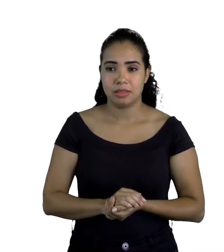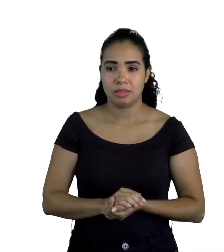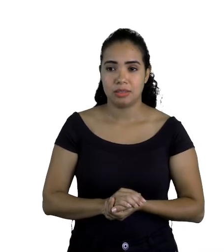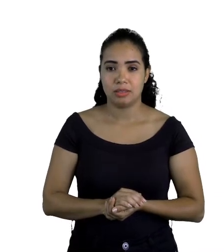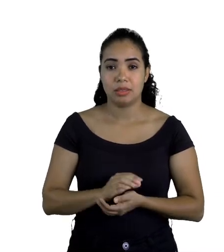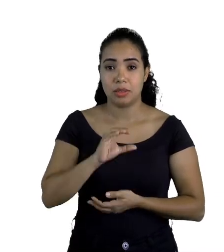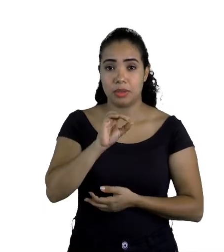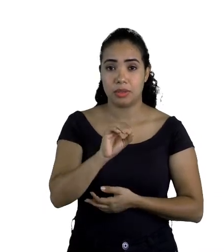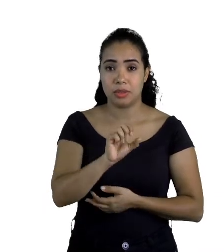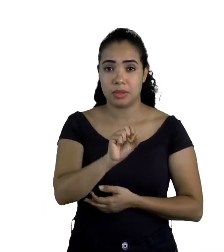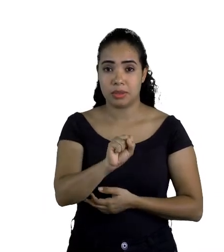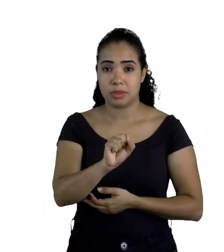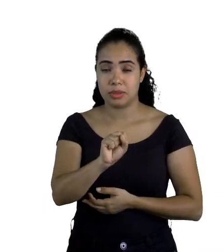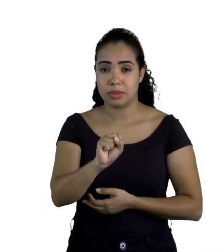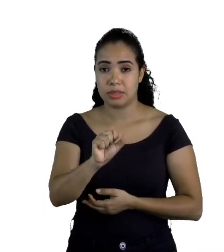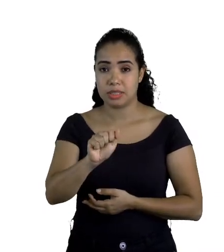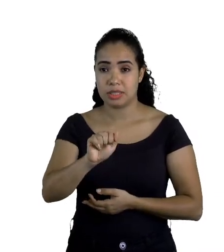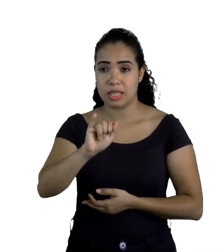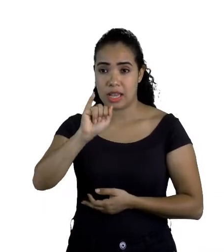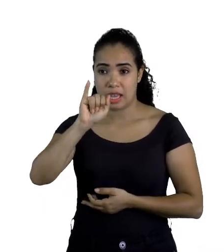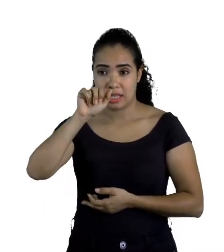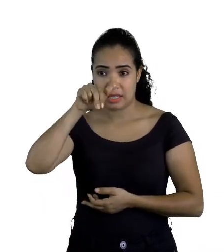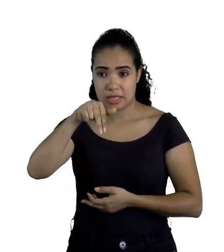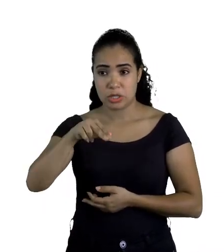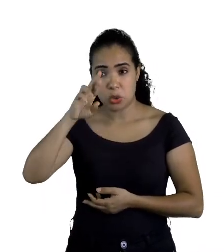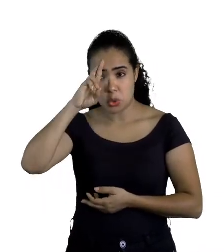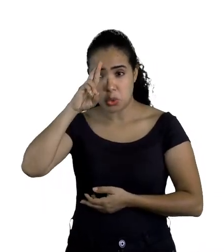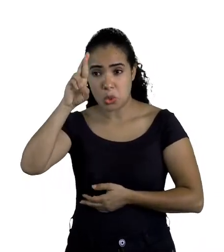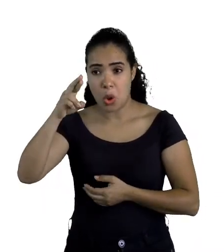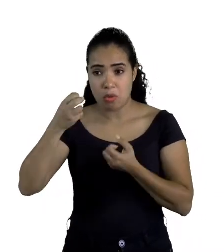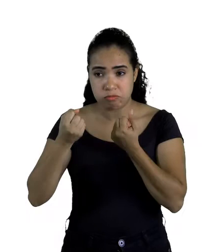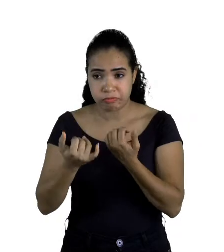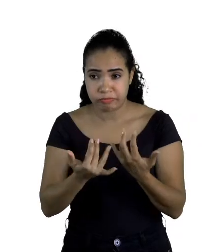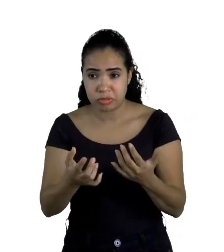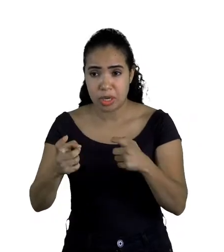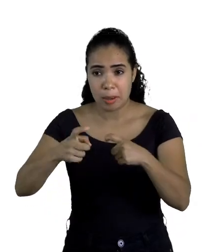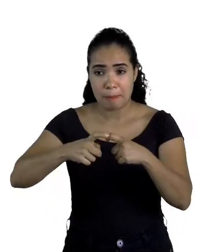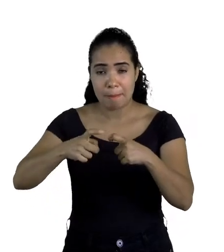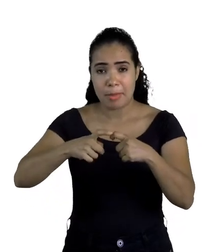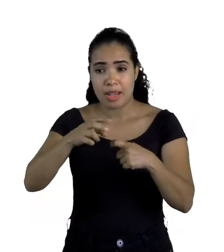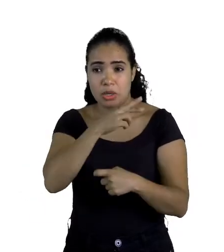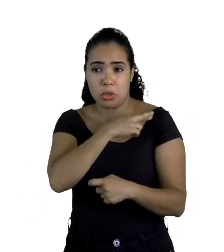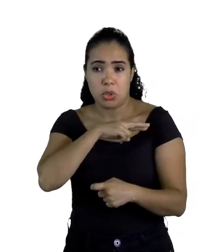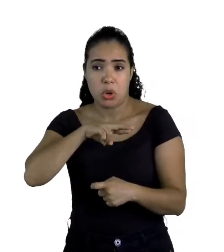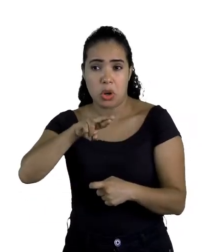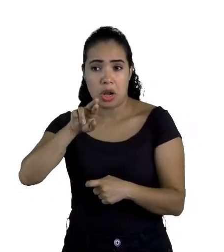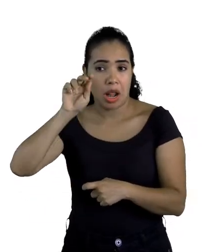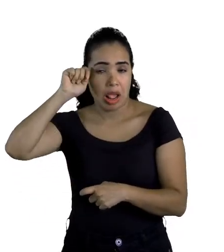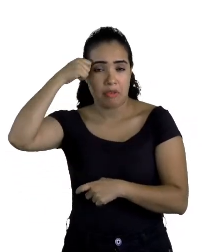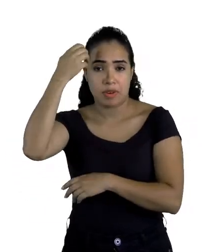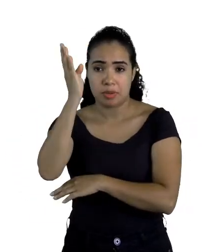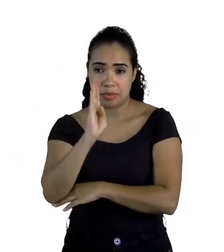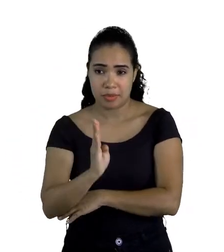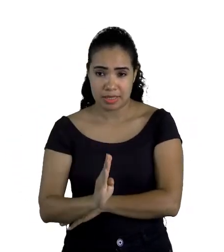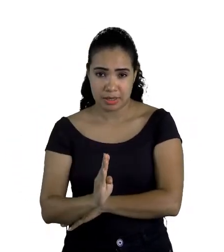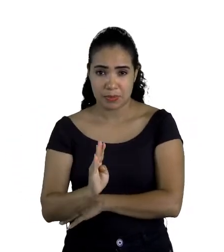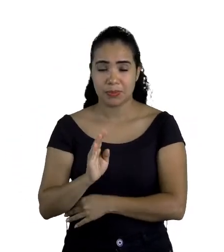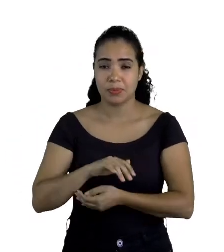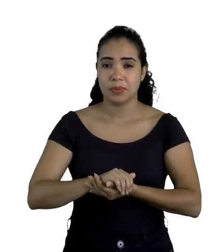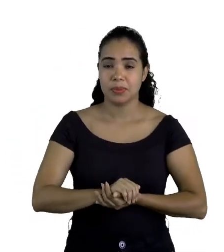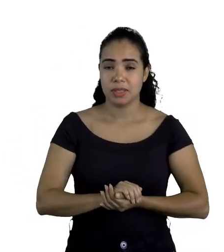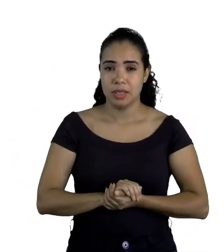O Sain, dono das ervas e médico da religião africana no Brasil.